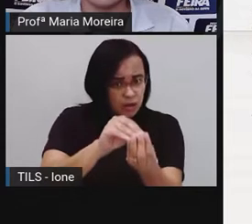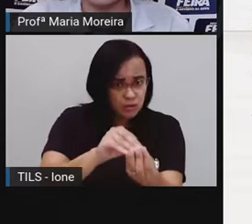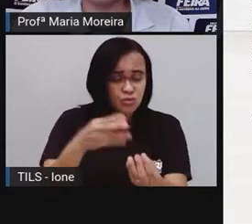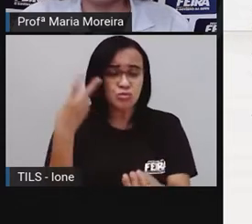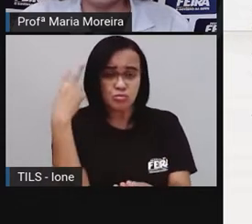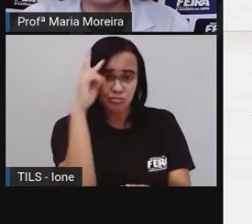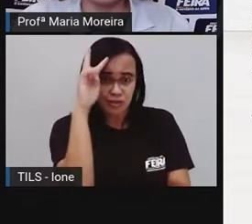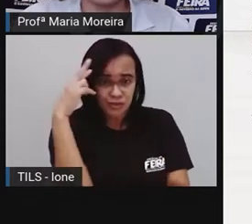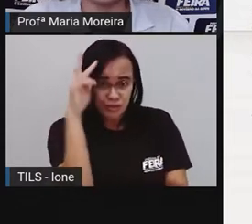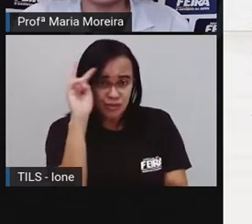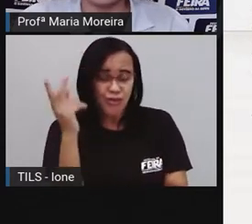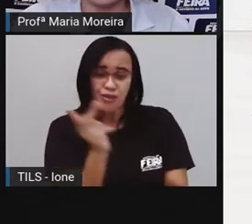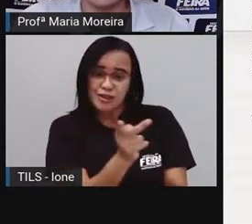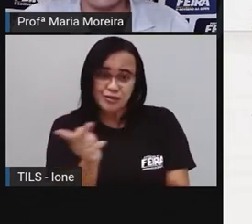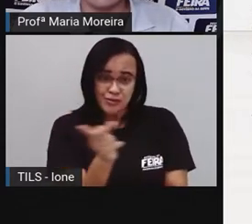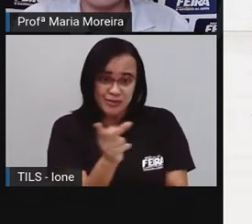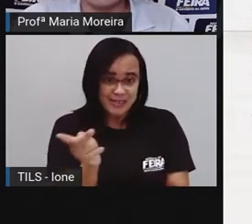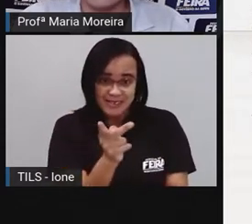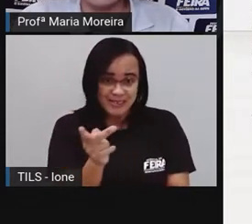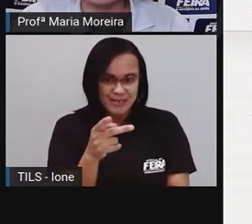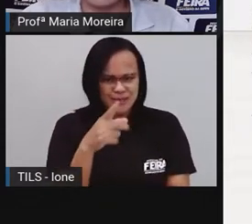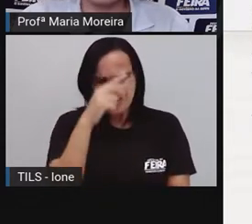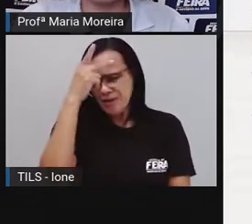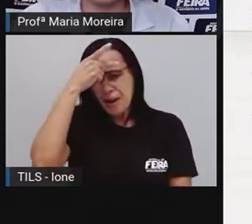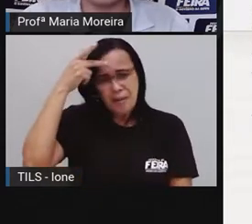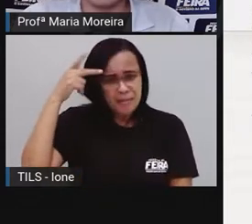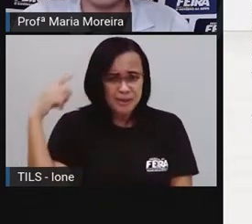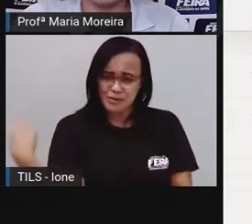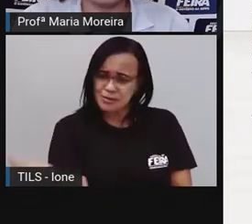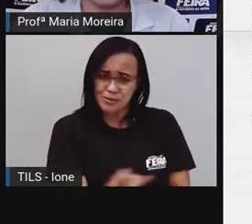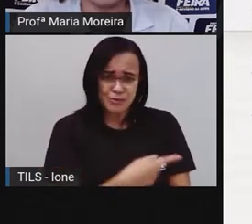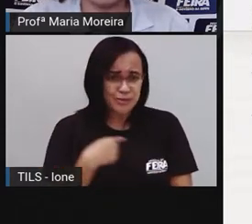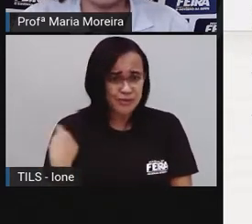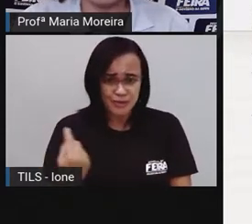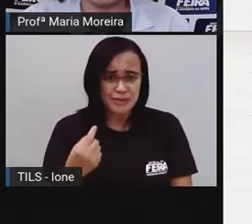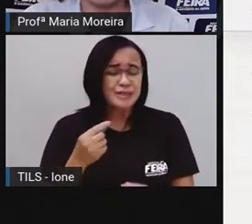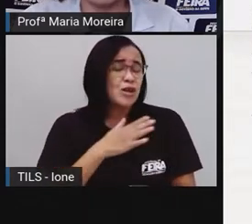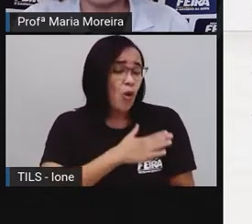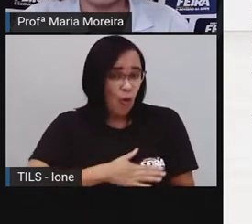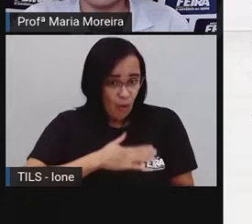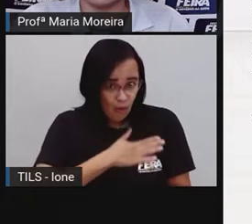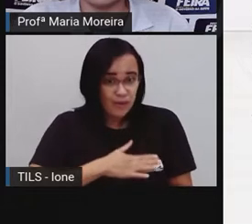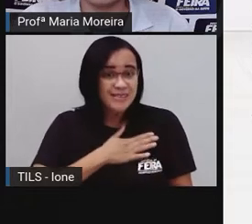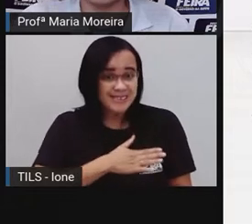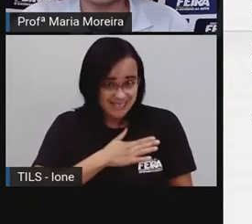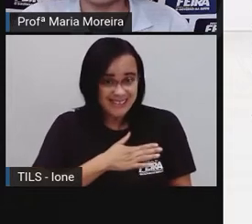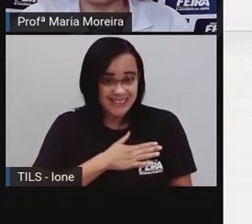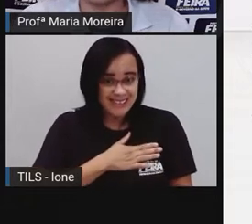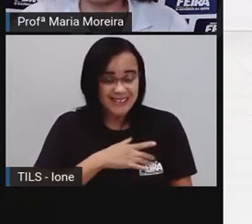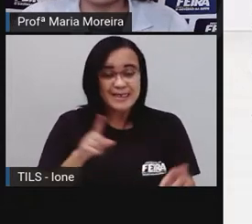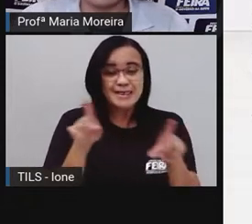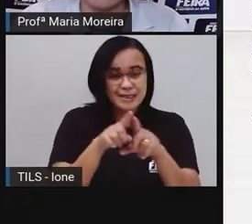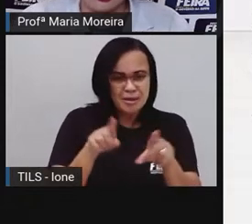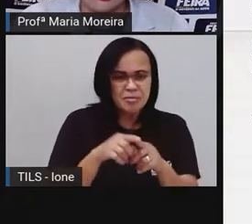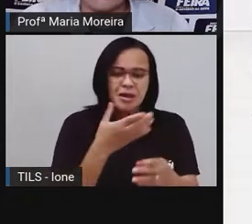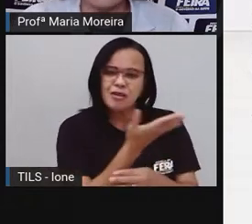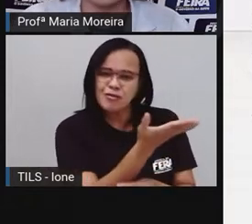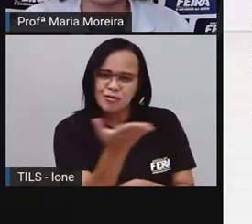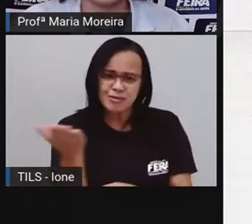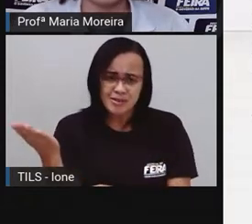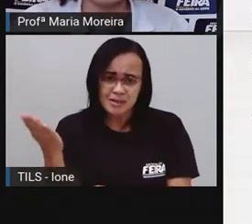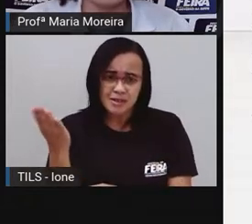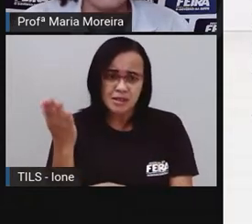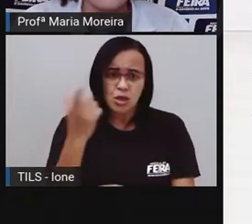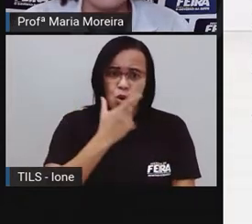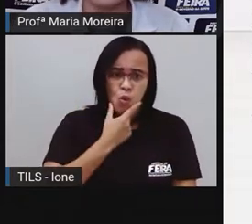Alteza não irá desagradá-la. Certos também estamos de que vossa Alteza, vossas Altezas